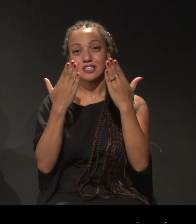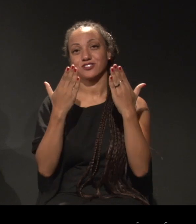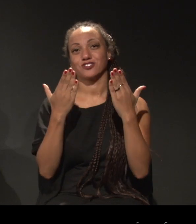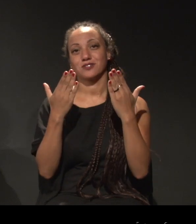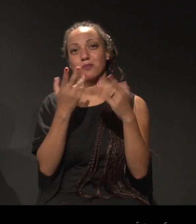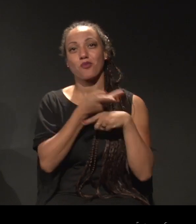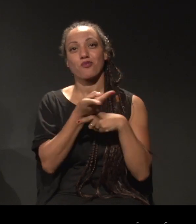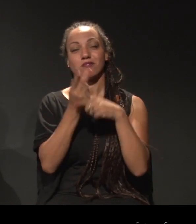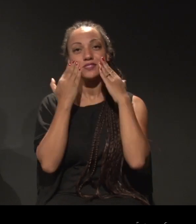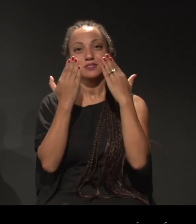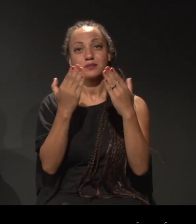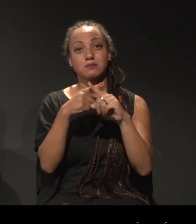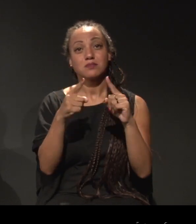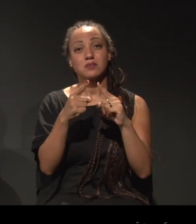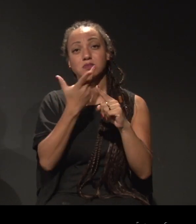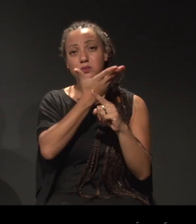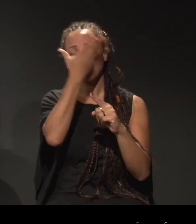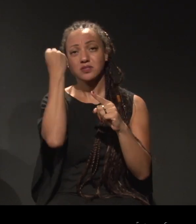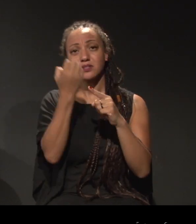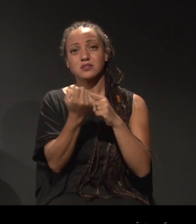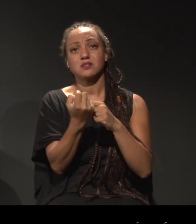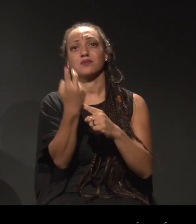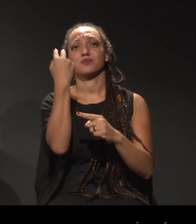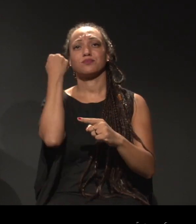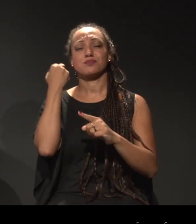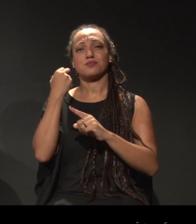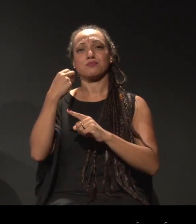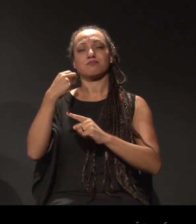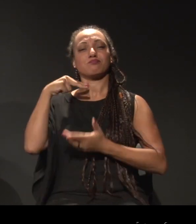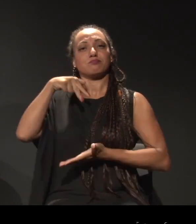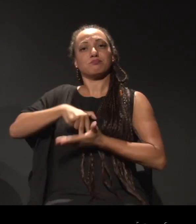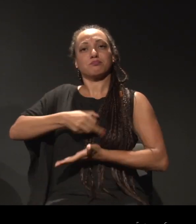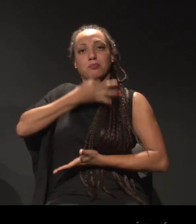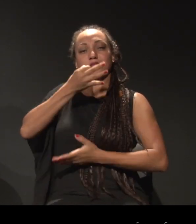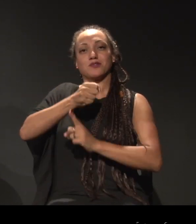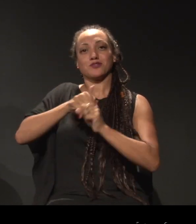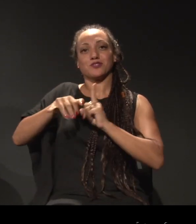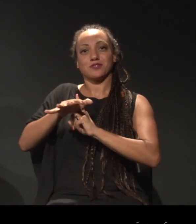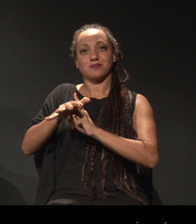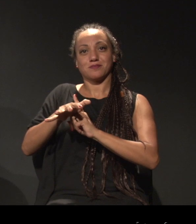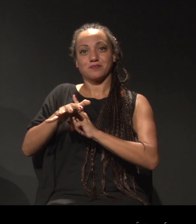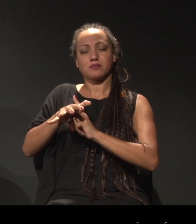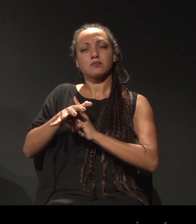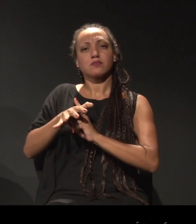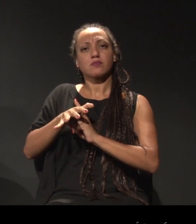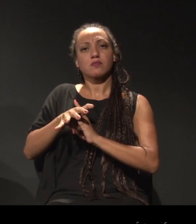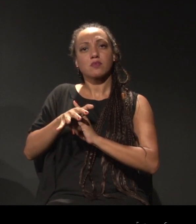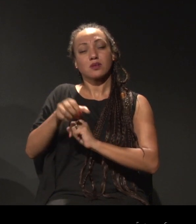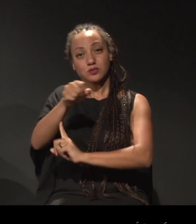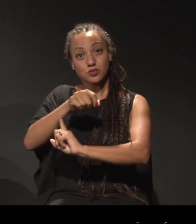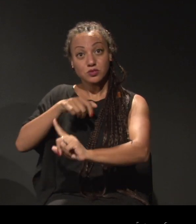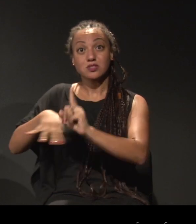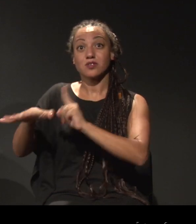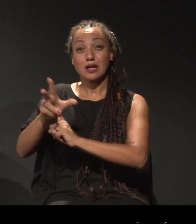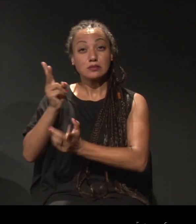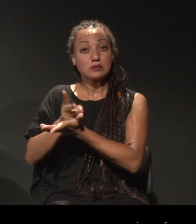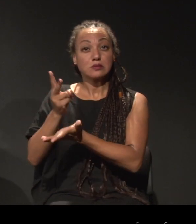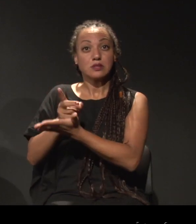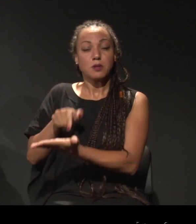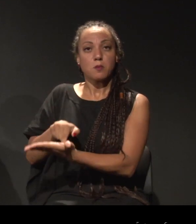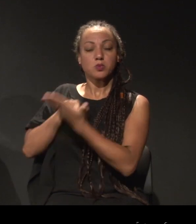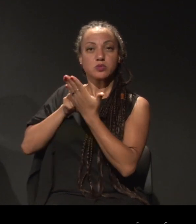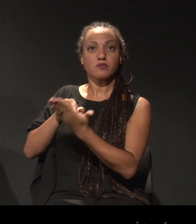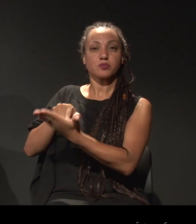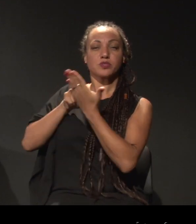Esquecendo qualquer posicionamento social que eu pudesse ter, mesmo que a sociedade não me deixasse esquecer. Exatamente. E